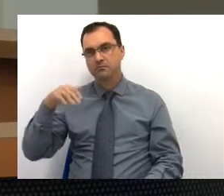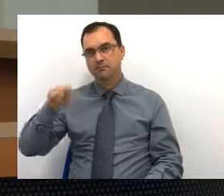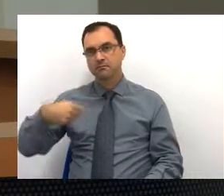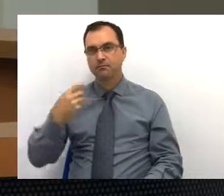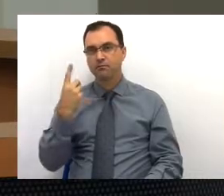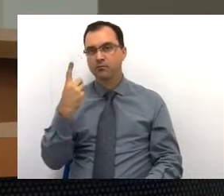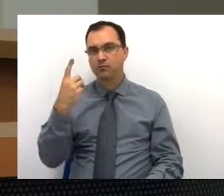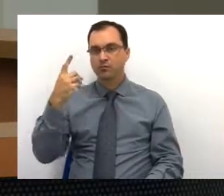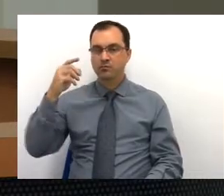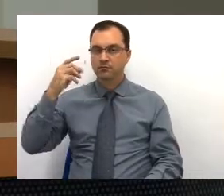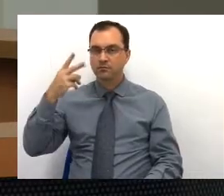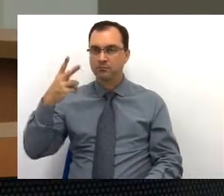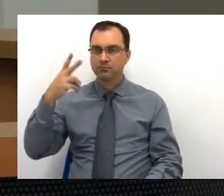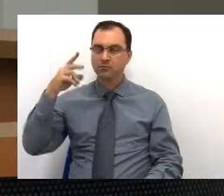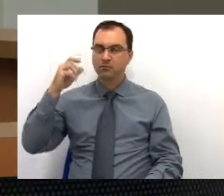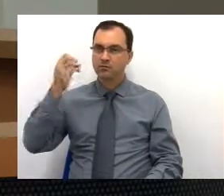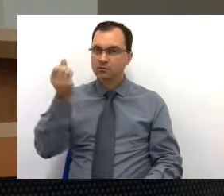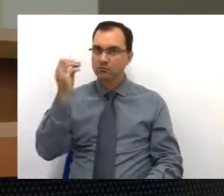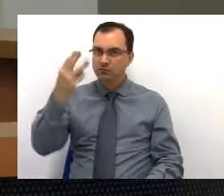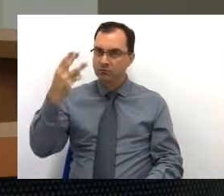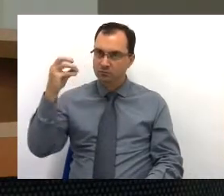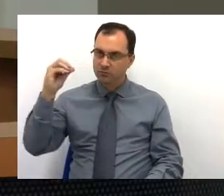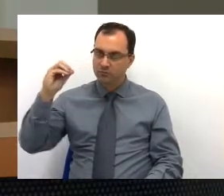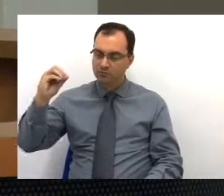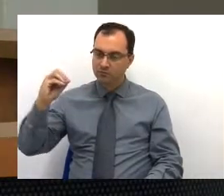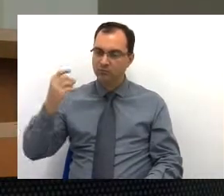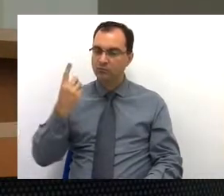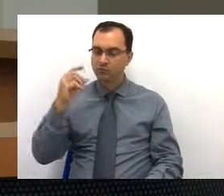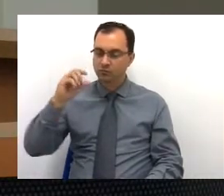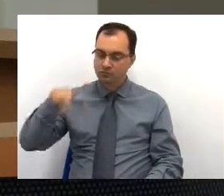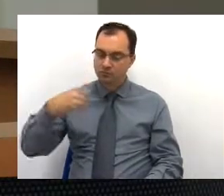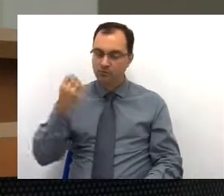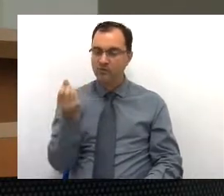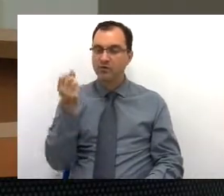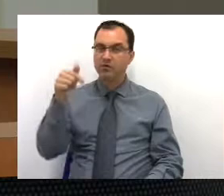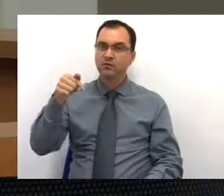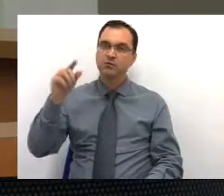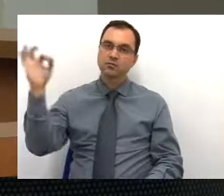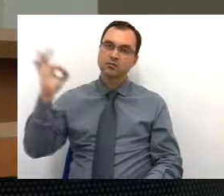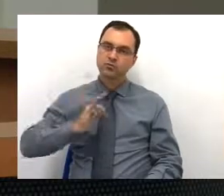12 milhões e 630, de um valor de 1,67%.